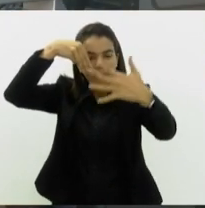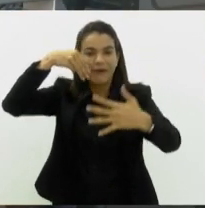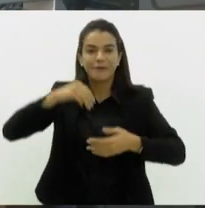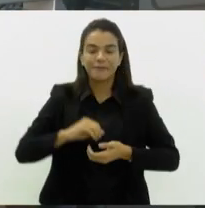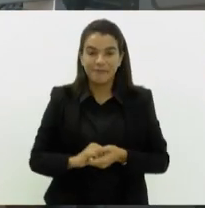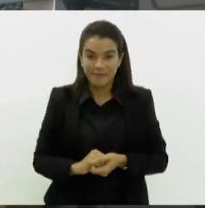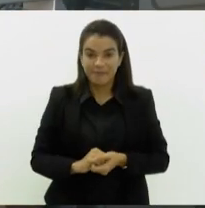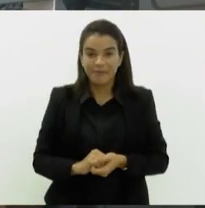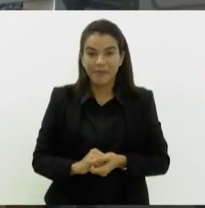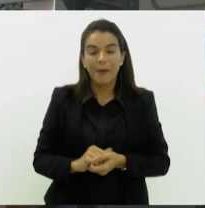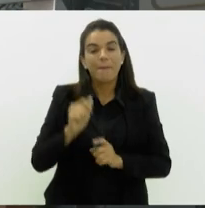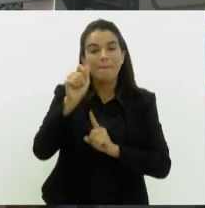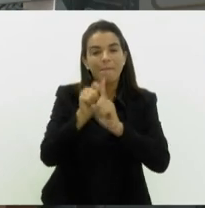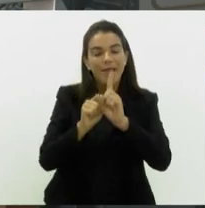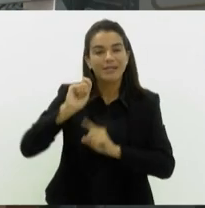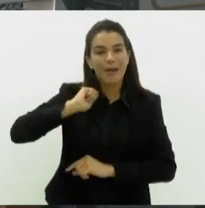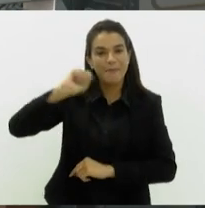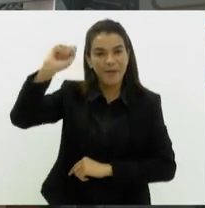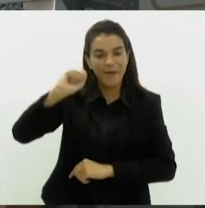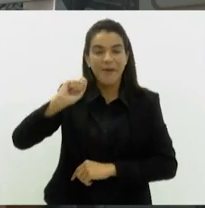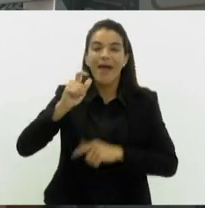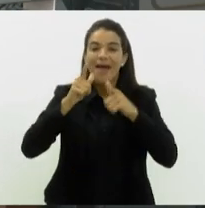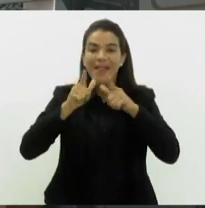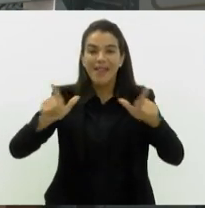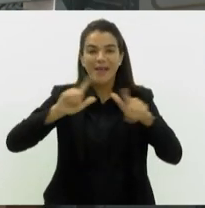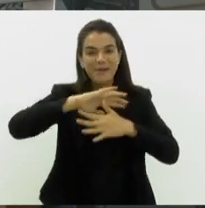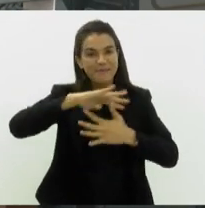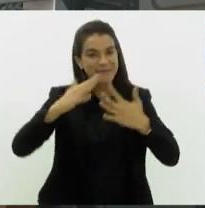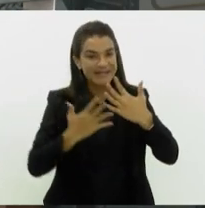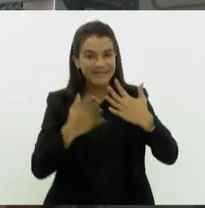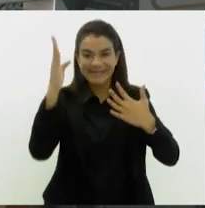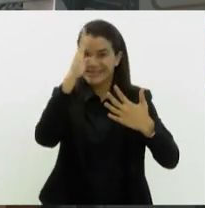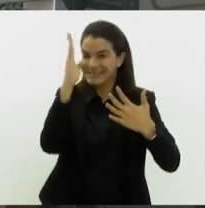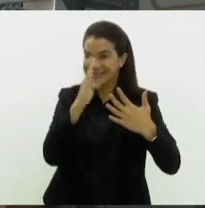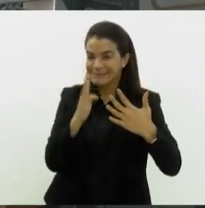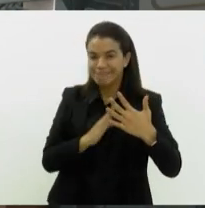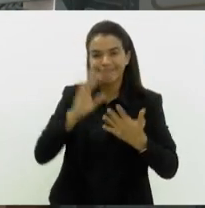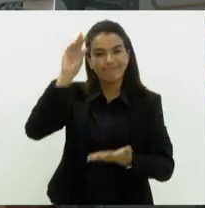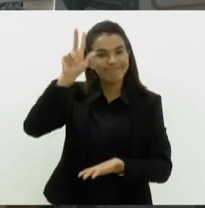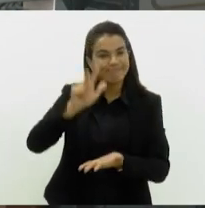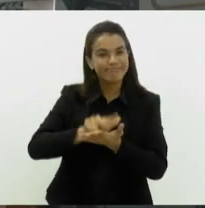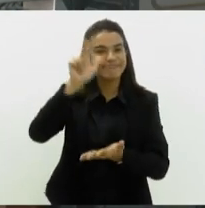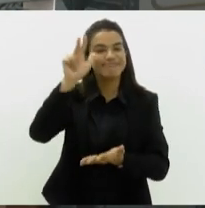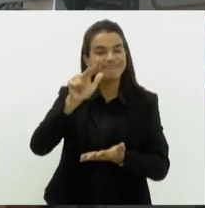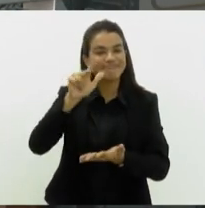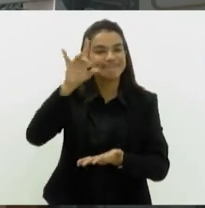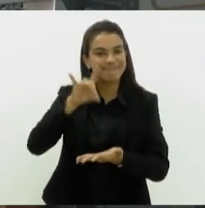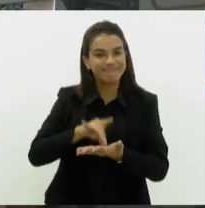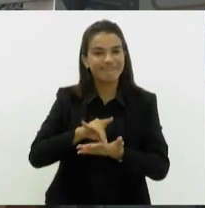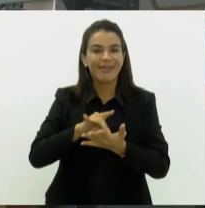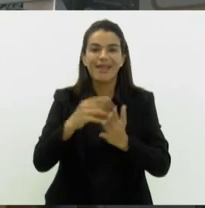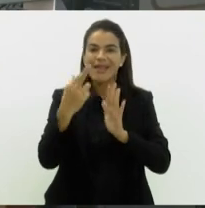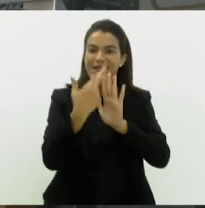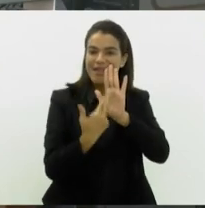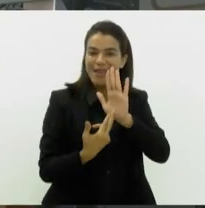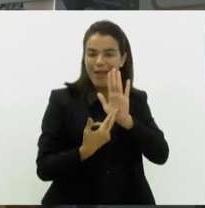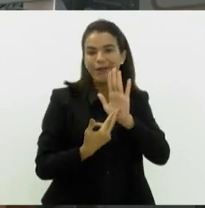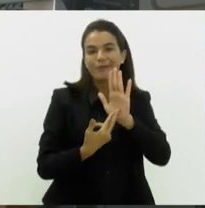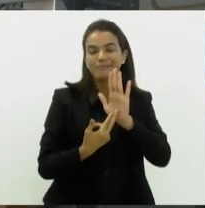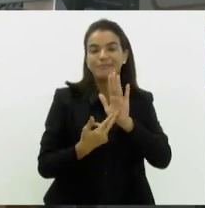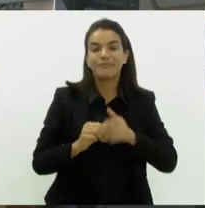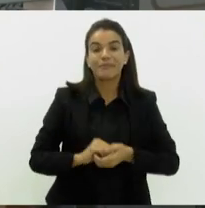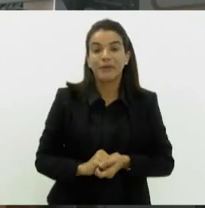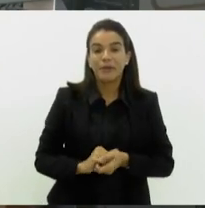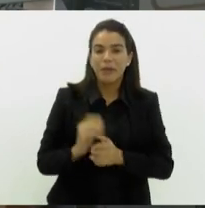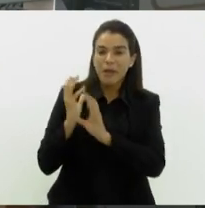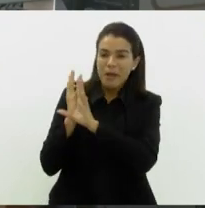E abril marca o mês que a língua brasileira de sinais foi oficialmente reconhecida e regulamentada aqui no Brasil. Nos